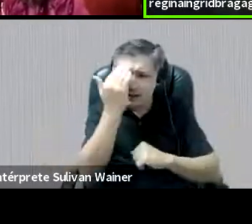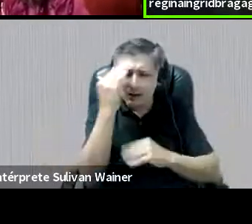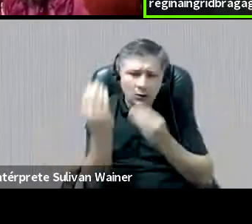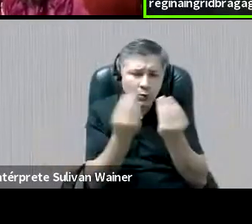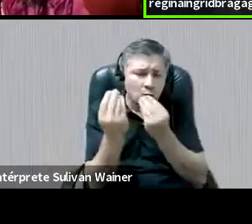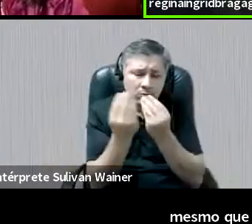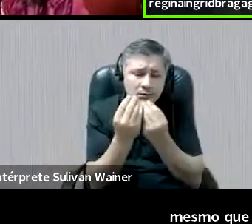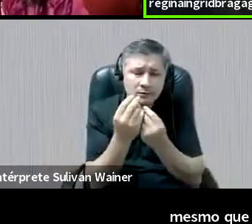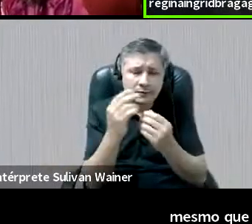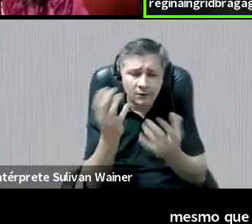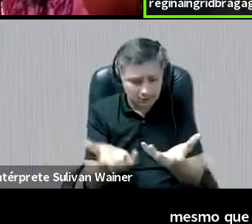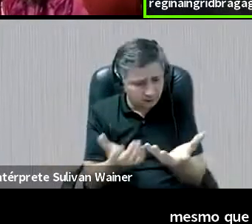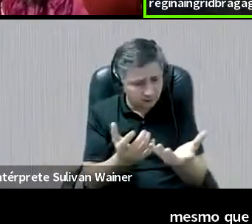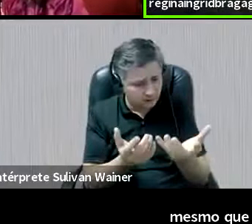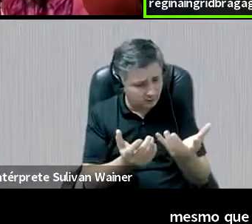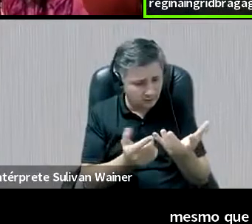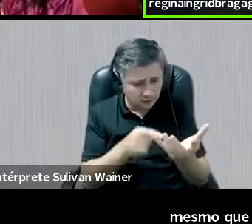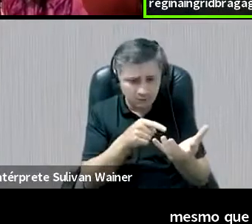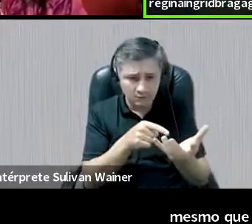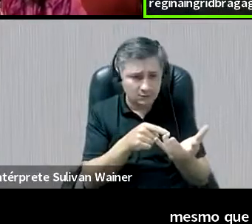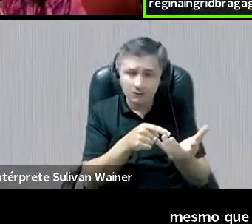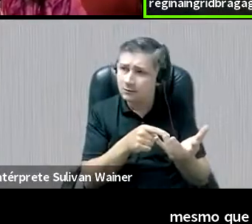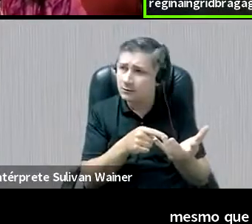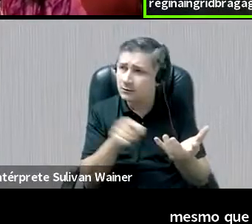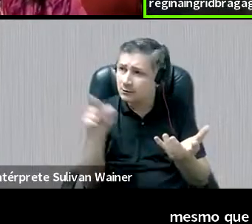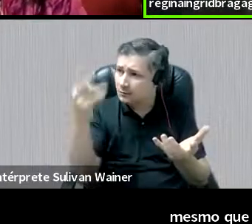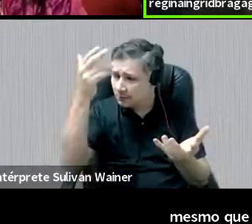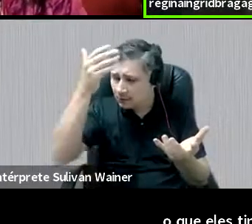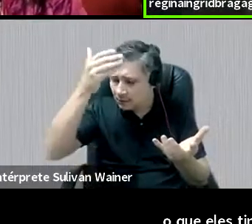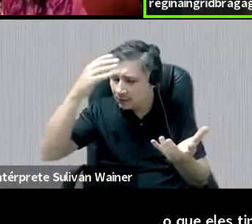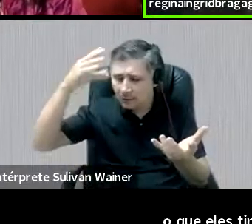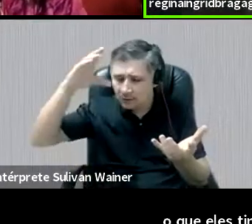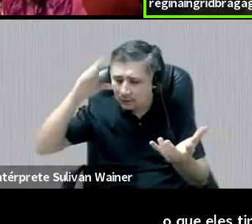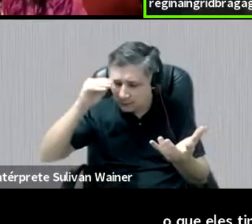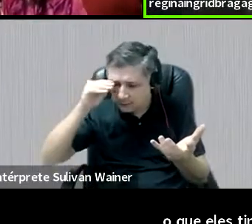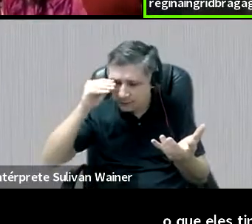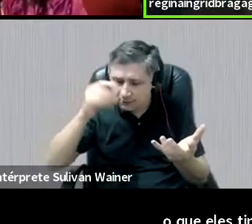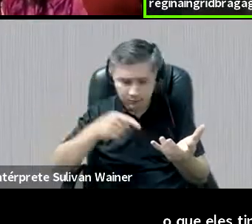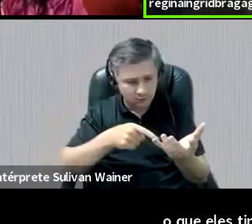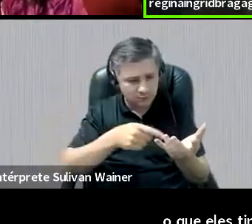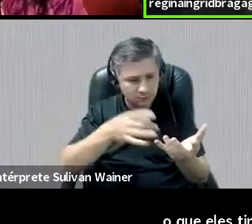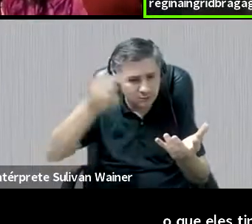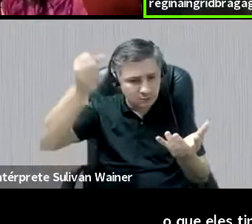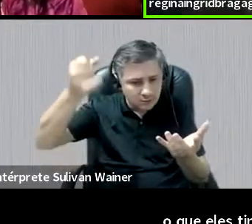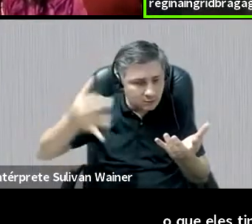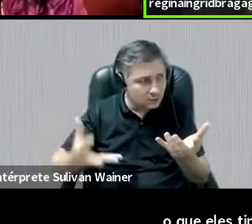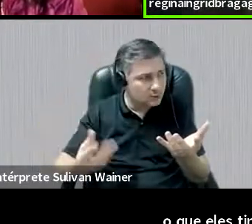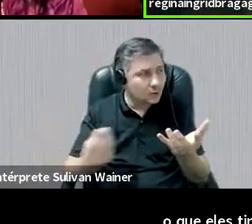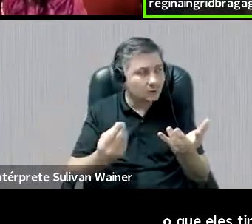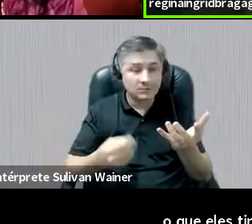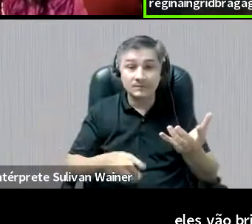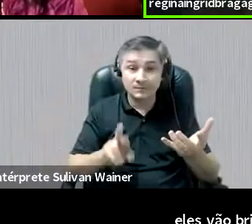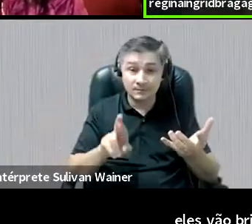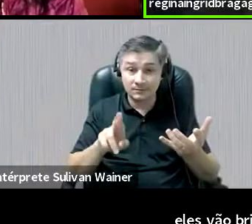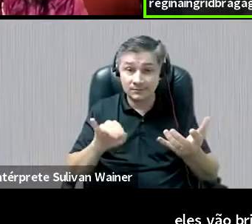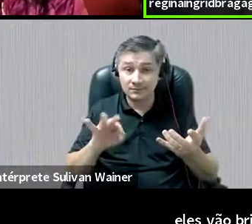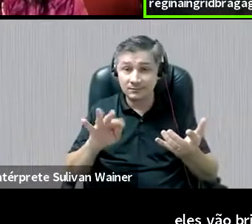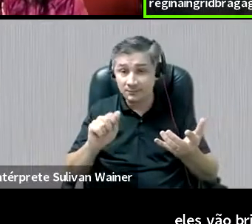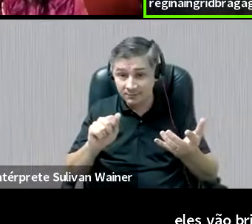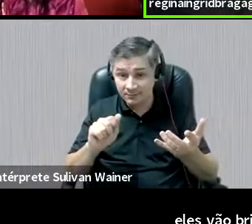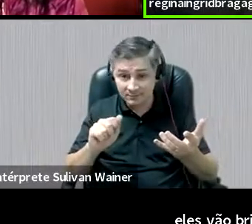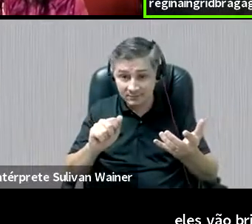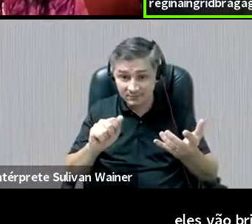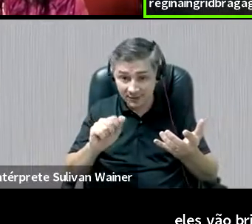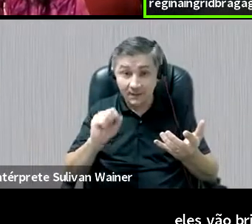o que eles tinham em mãos, que eles iam brincar, né. E com as crianças maiores, a Rita e Kurt, que já têm esse trajetório, depois ela poderia